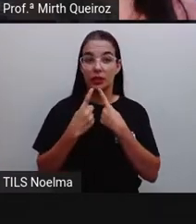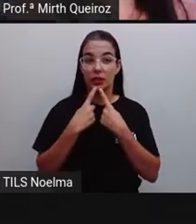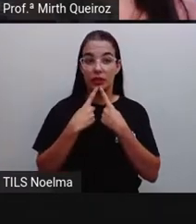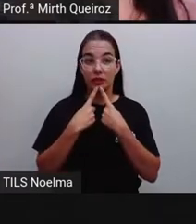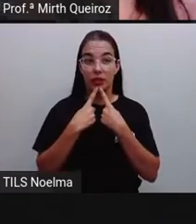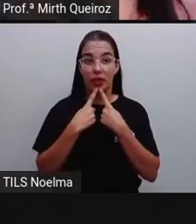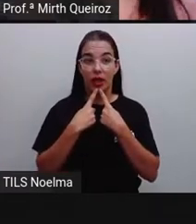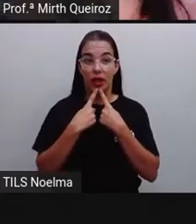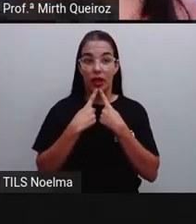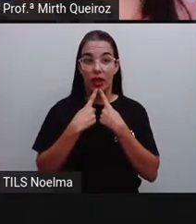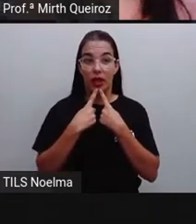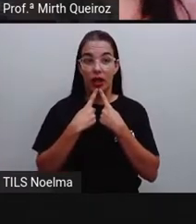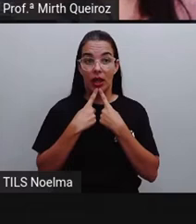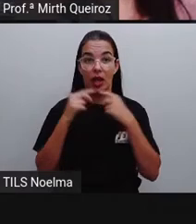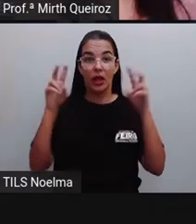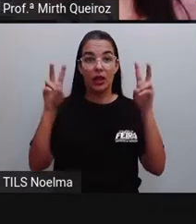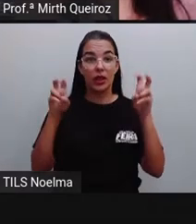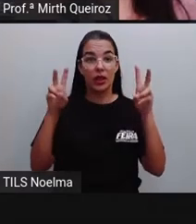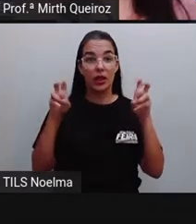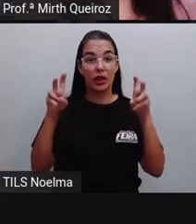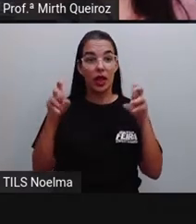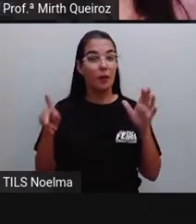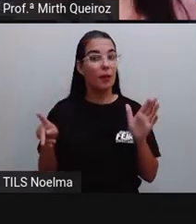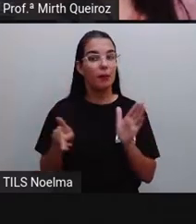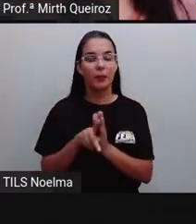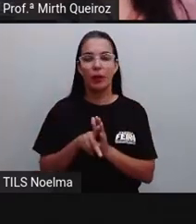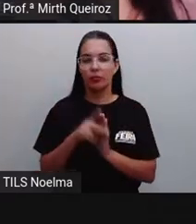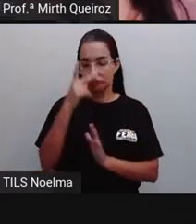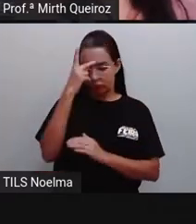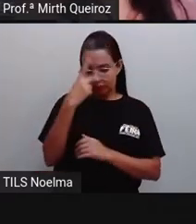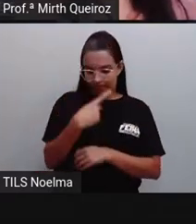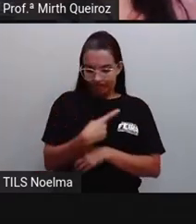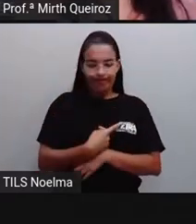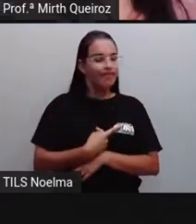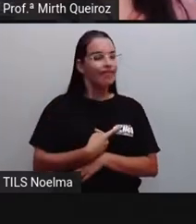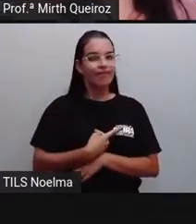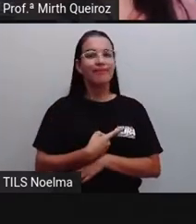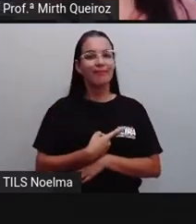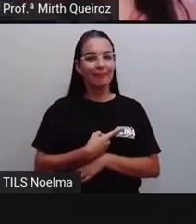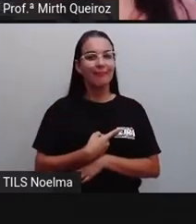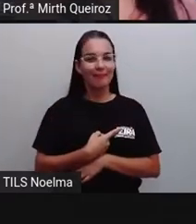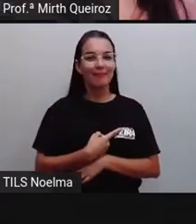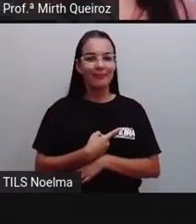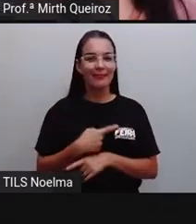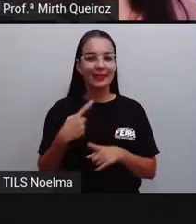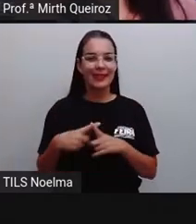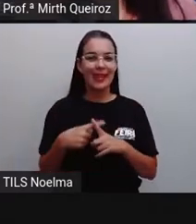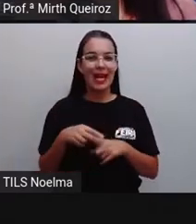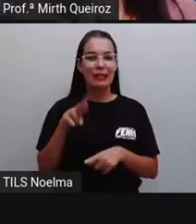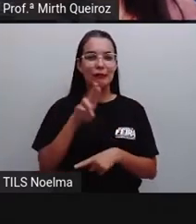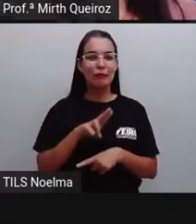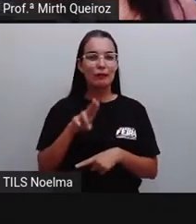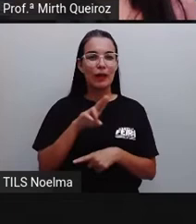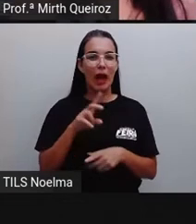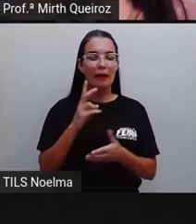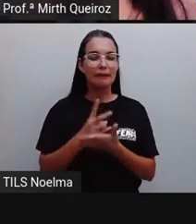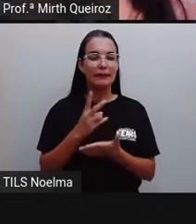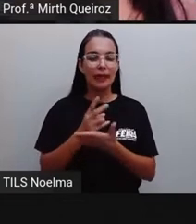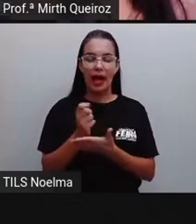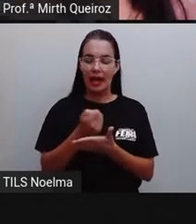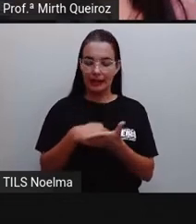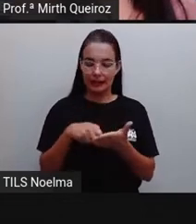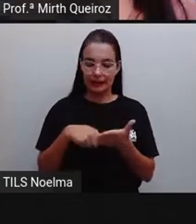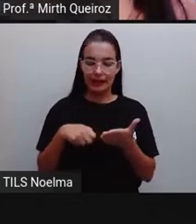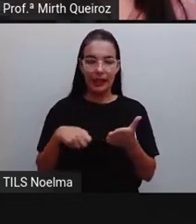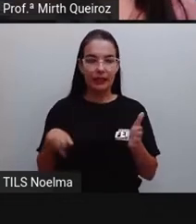íntimos, justamente porque se trata de uma carta pessoal, né? E ela, geralmente, ela é utilizada, ela é escrita para tratar